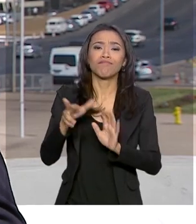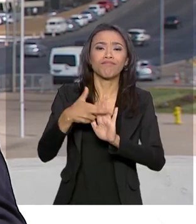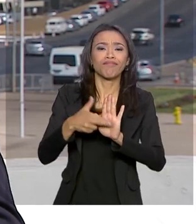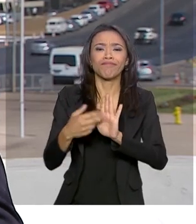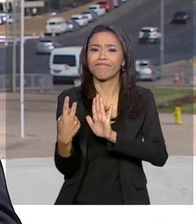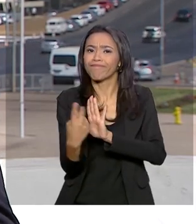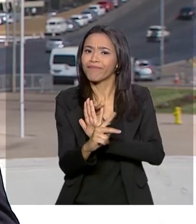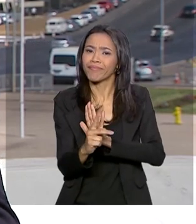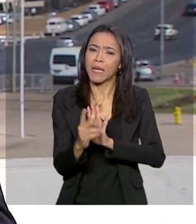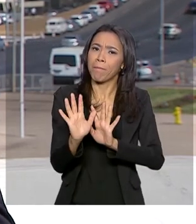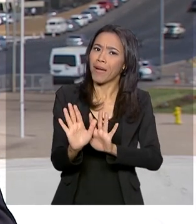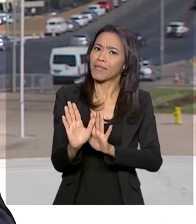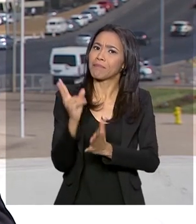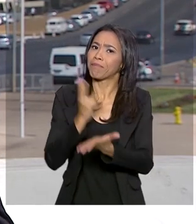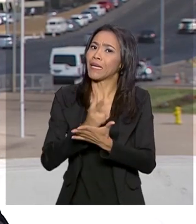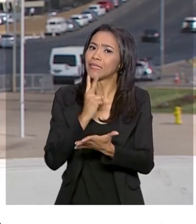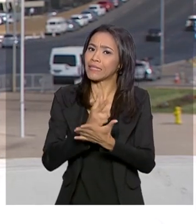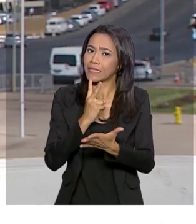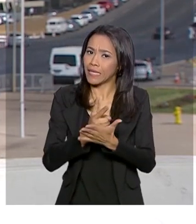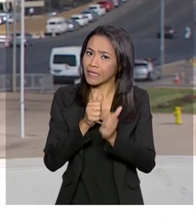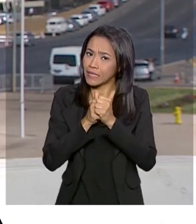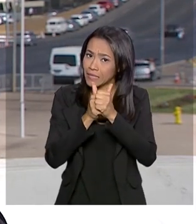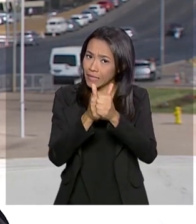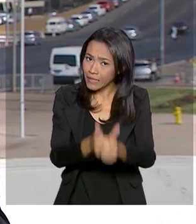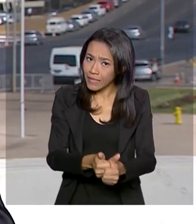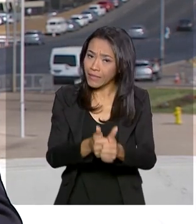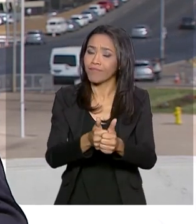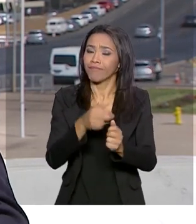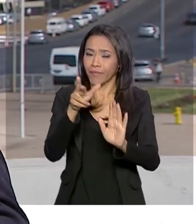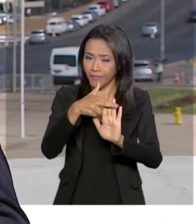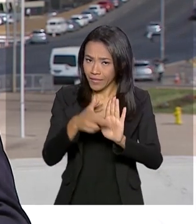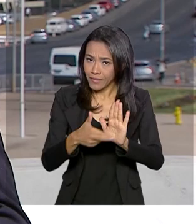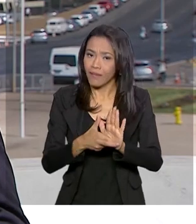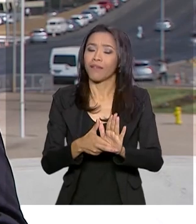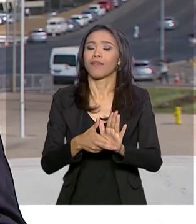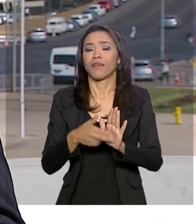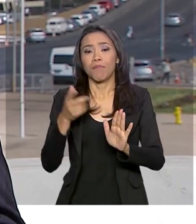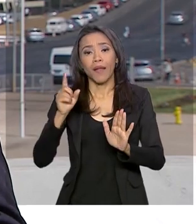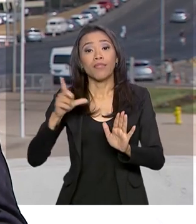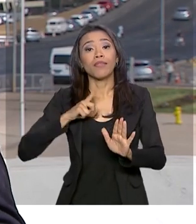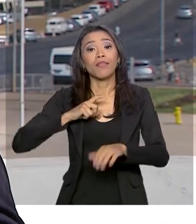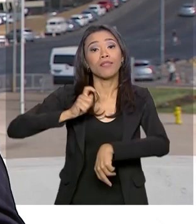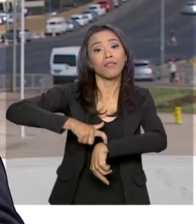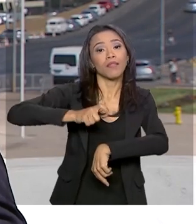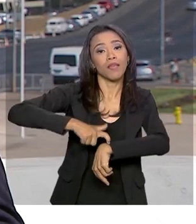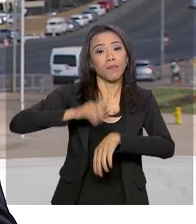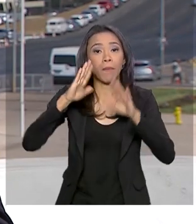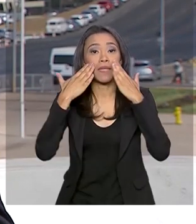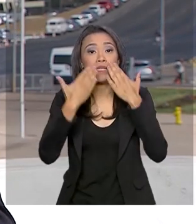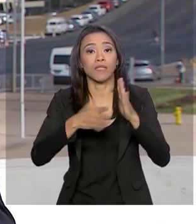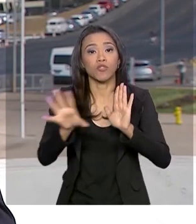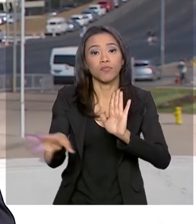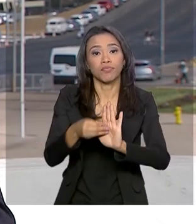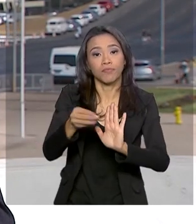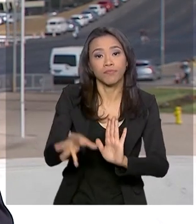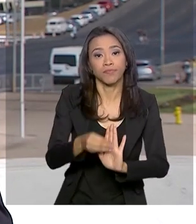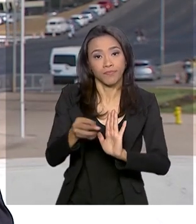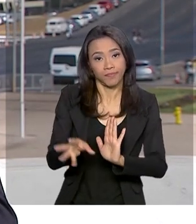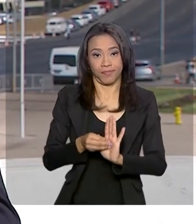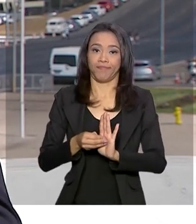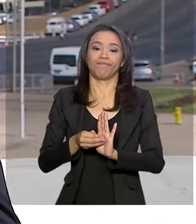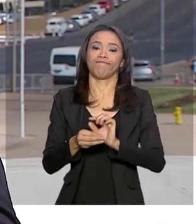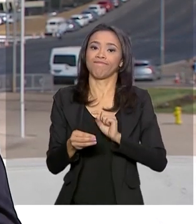decidiram manter o prazo, cumprir o regimento, para que houvesse tempo para a apresentação de emendas. Agora, para que essa